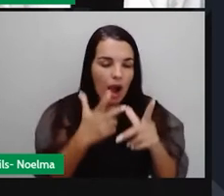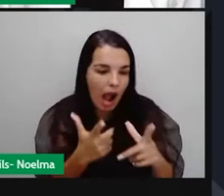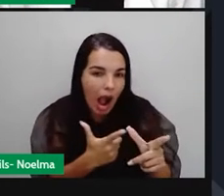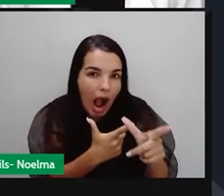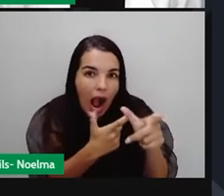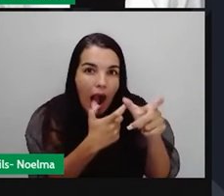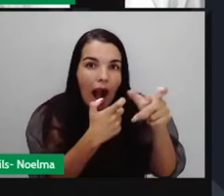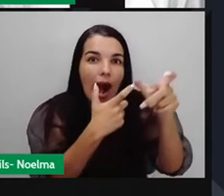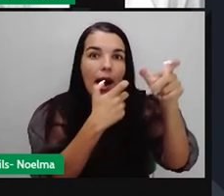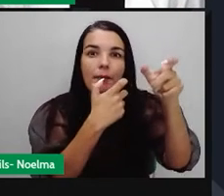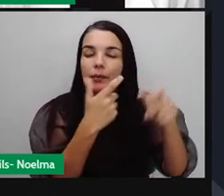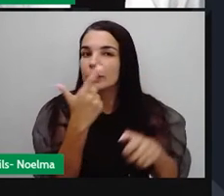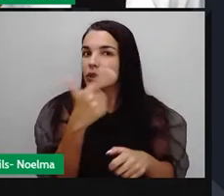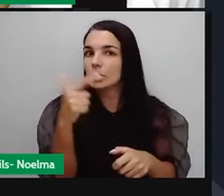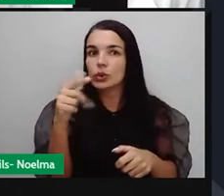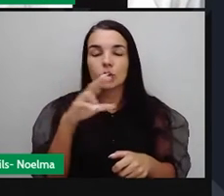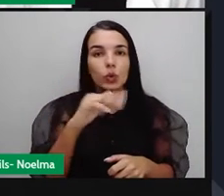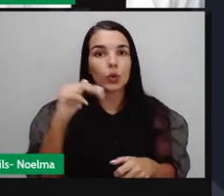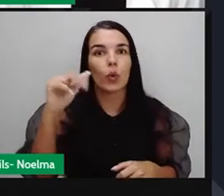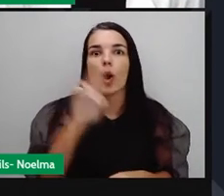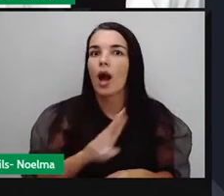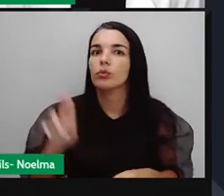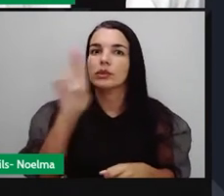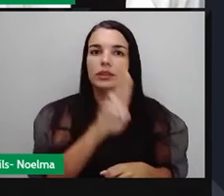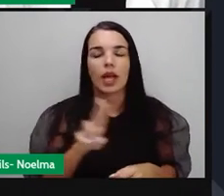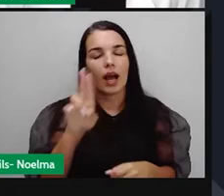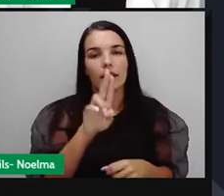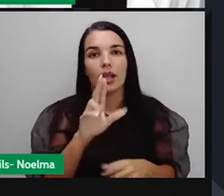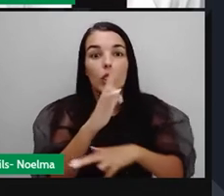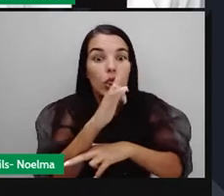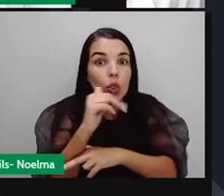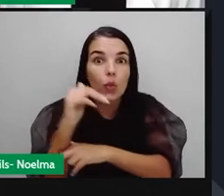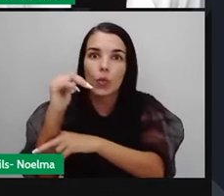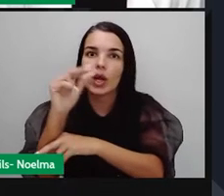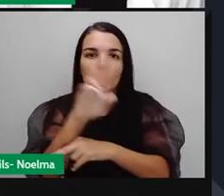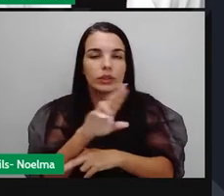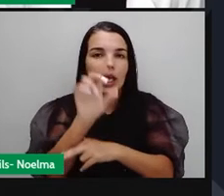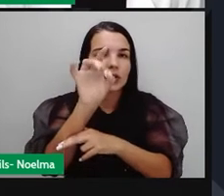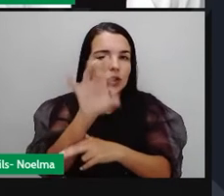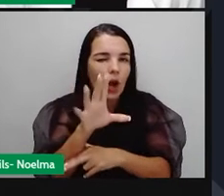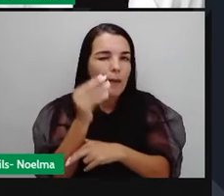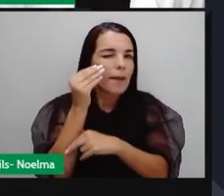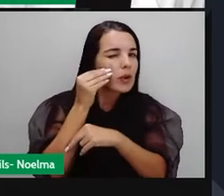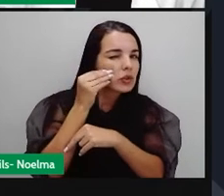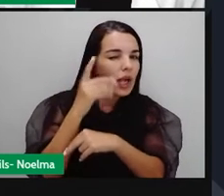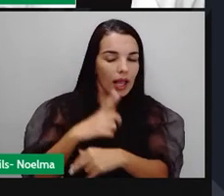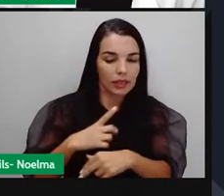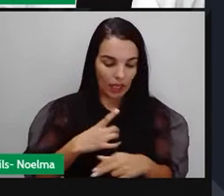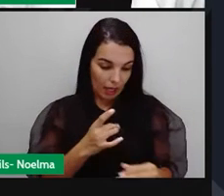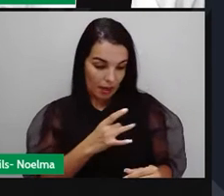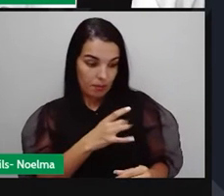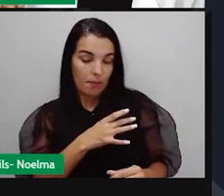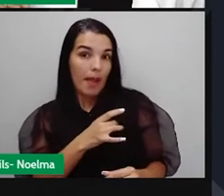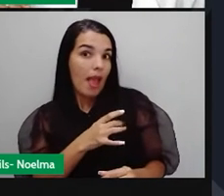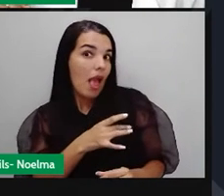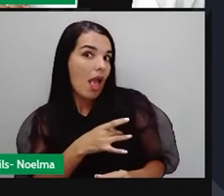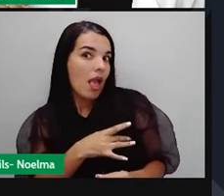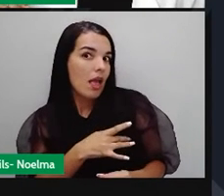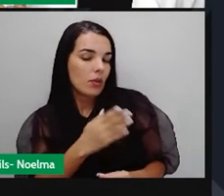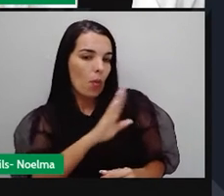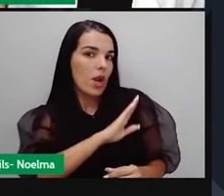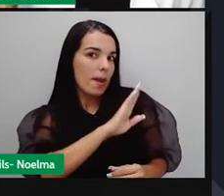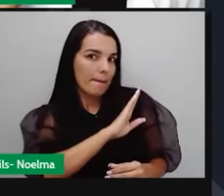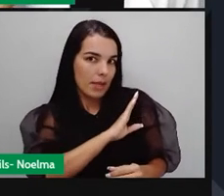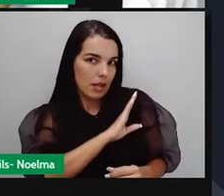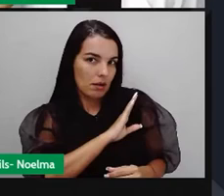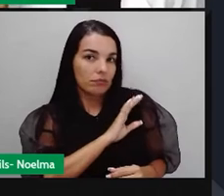é feita para não ser usada. A arma de dissuasão. É aquela arma que você tem para assustar seu inimigo,